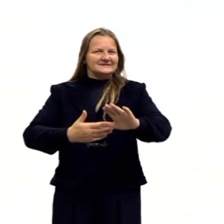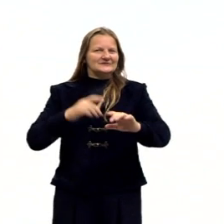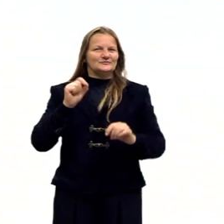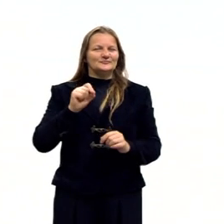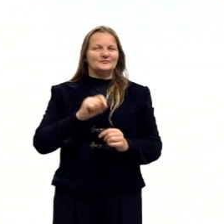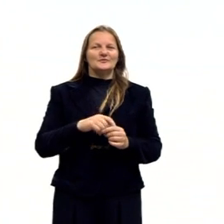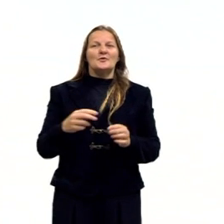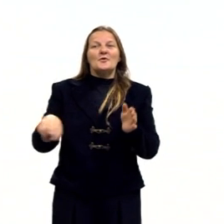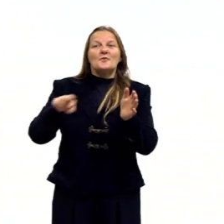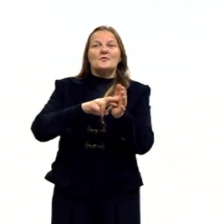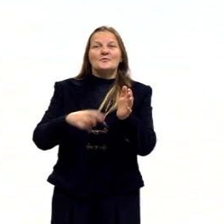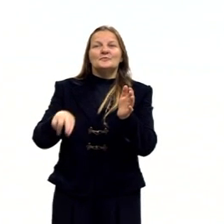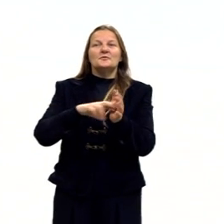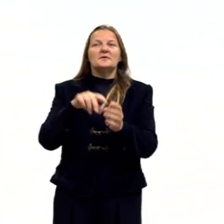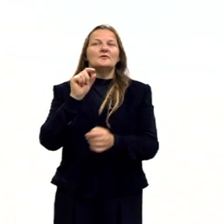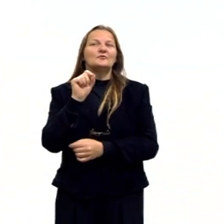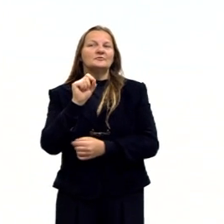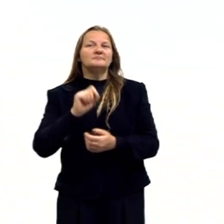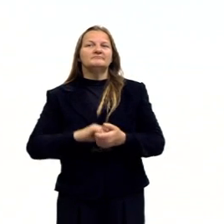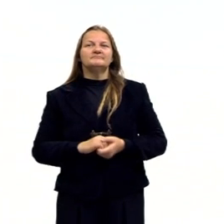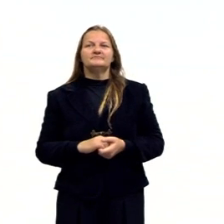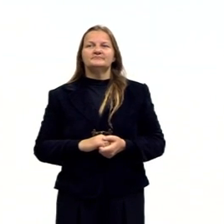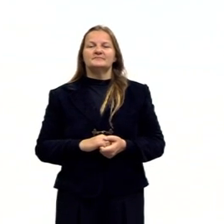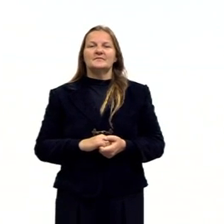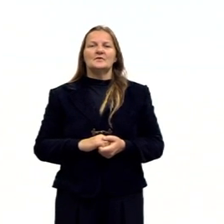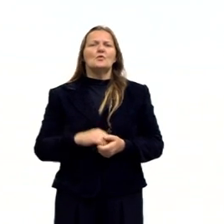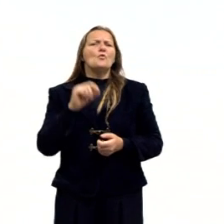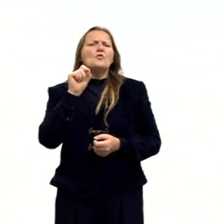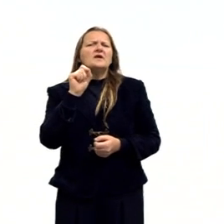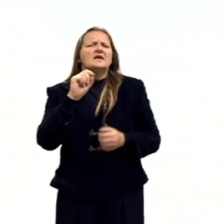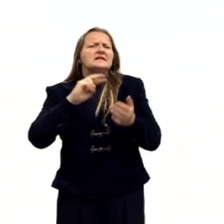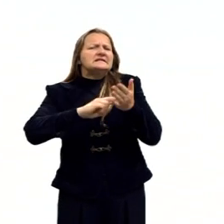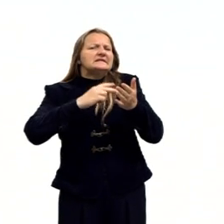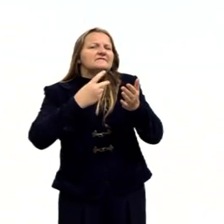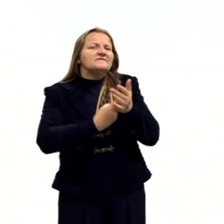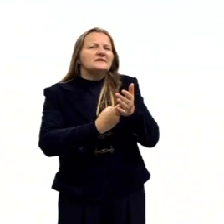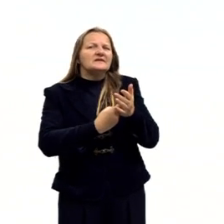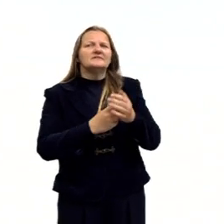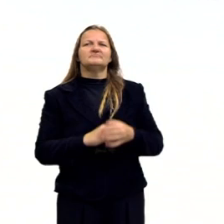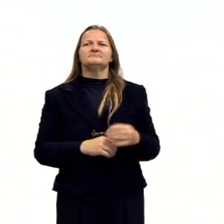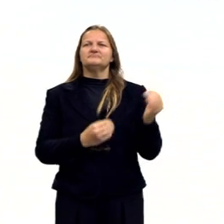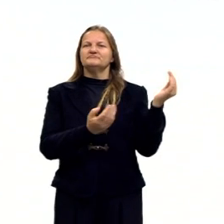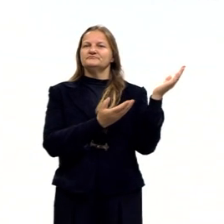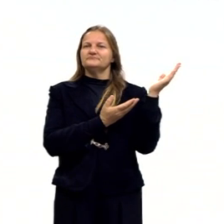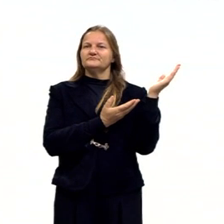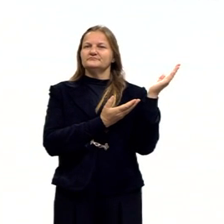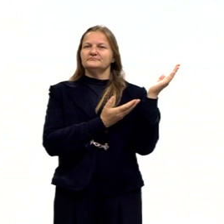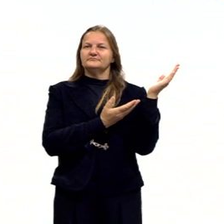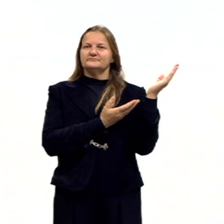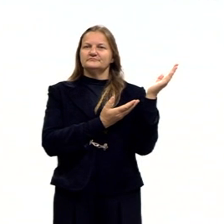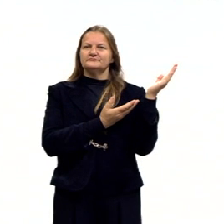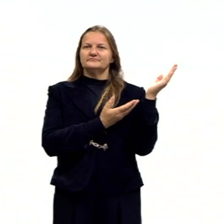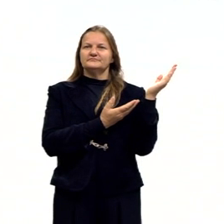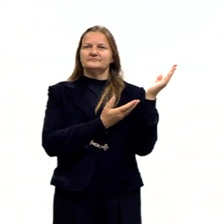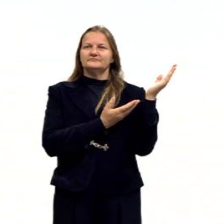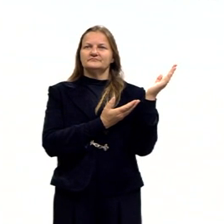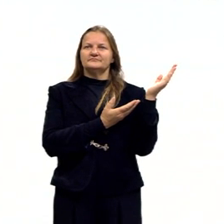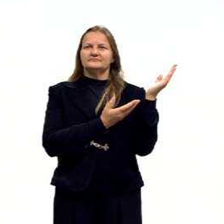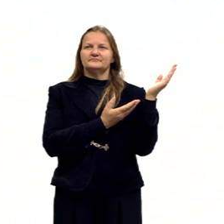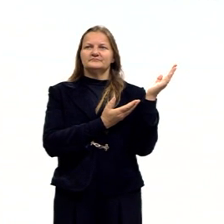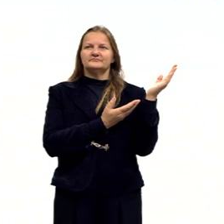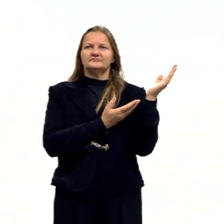vamos retomar um pouquinho, né? O que quer dizer, então, evolução biológica? Que é um processo